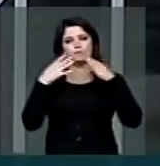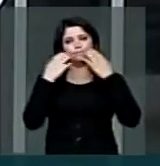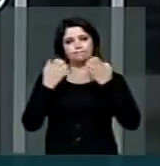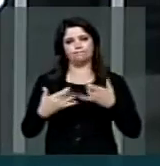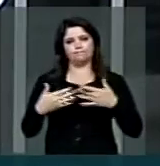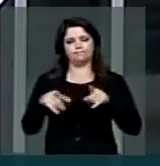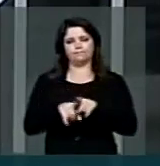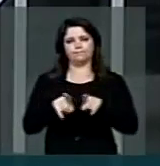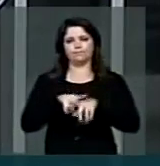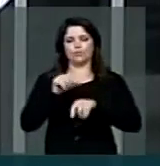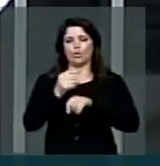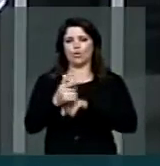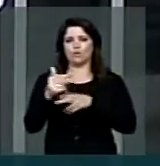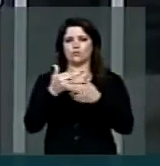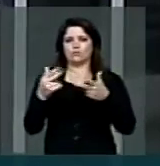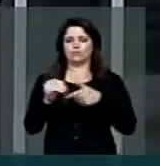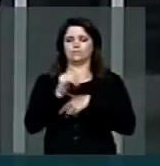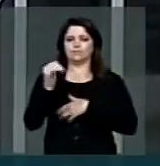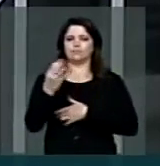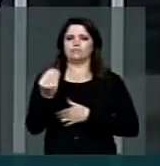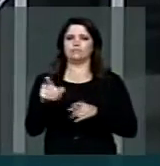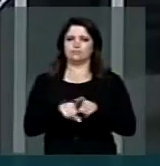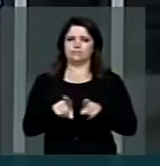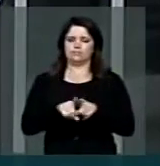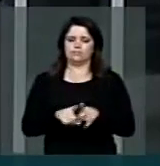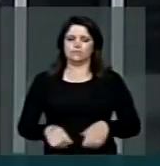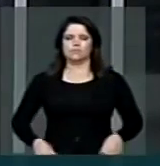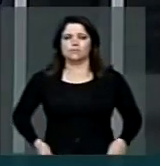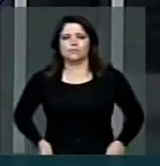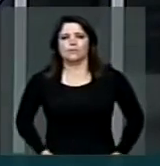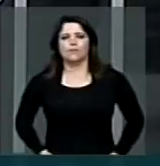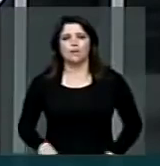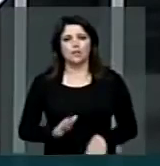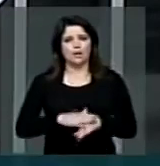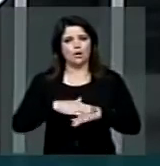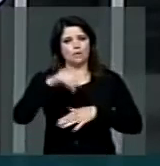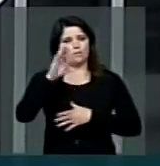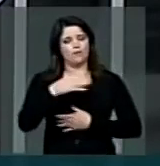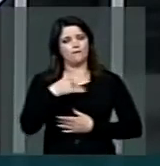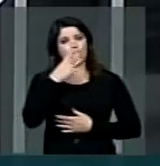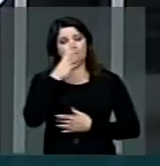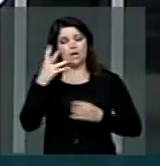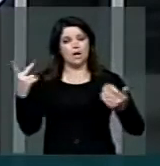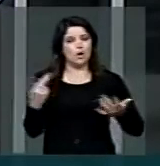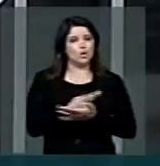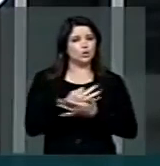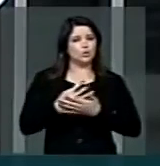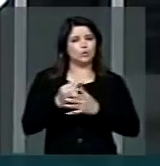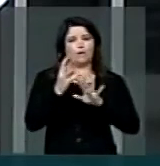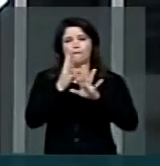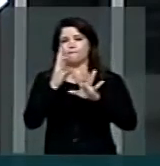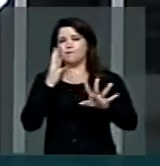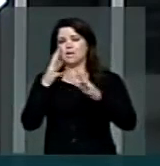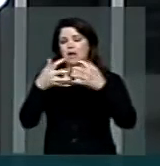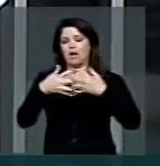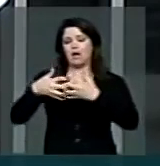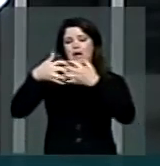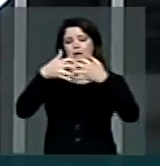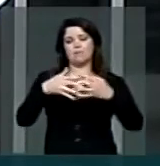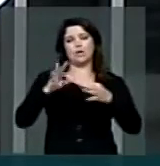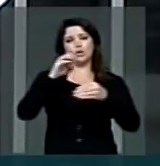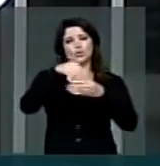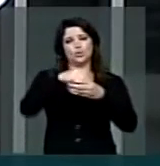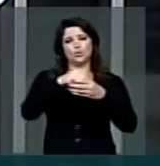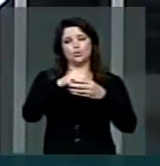ainda para outro fator importante. No momento em que o Brasil assiste às gigantescas filas de caminhões nas